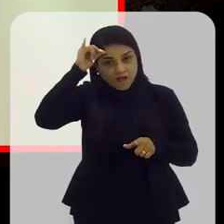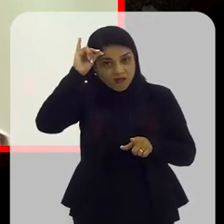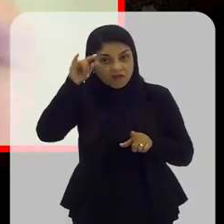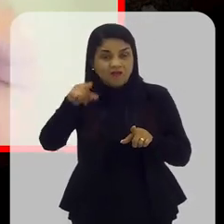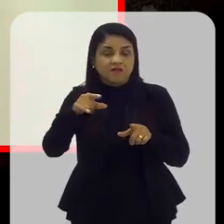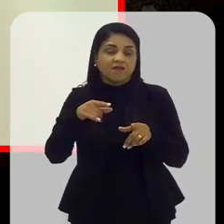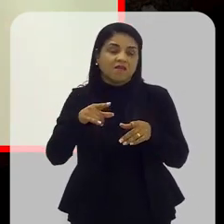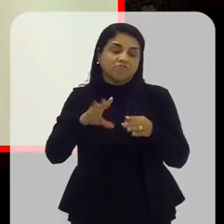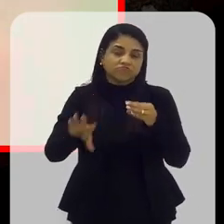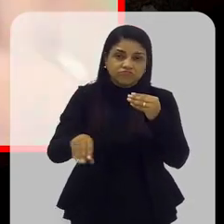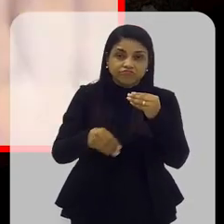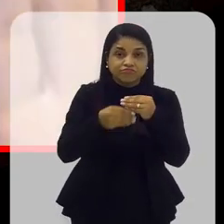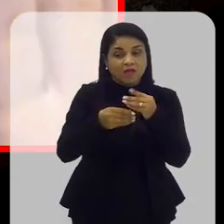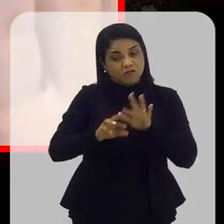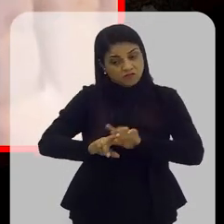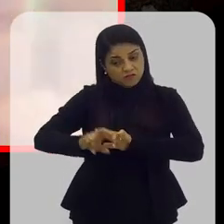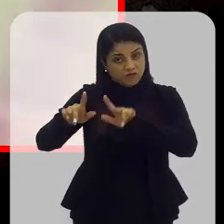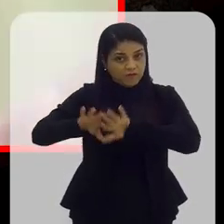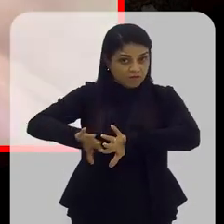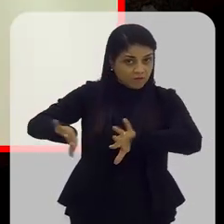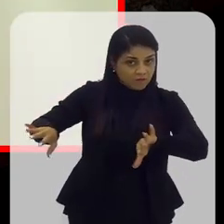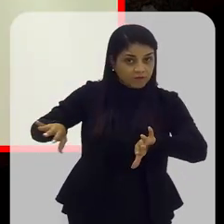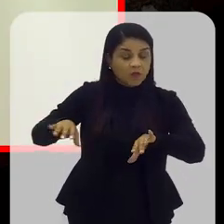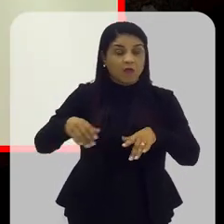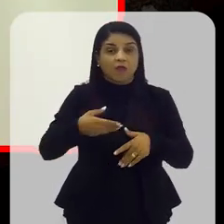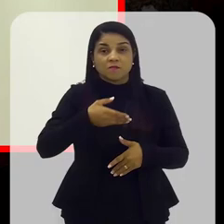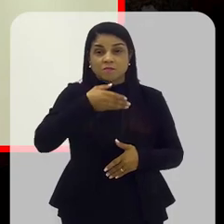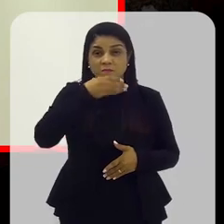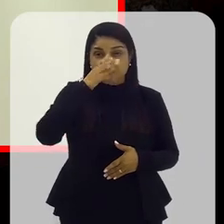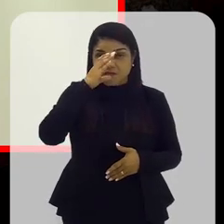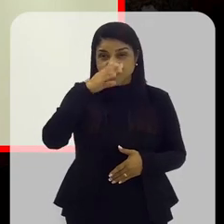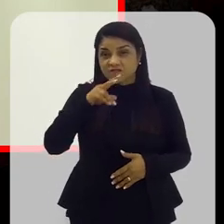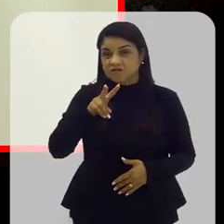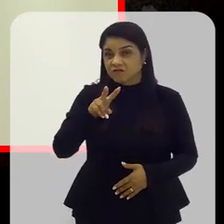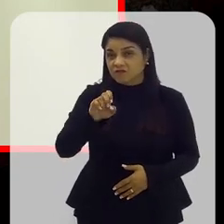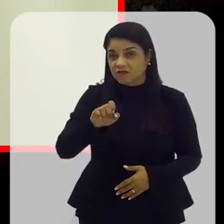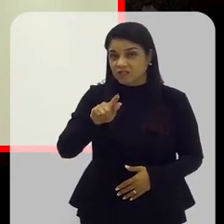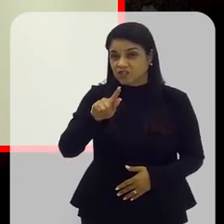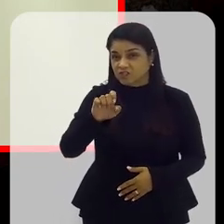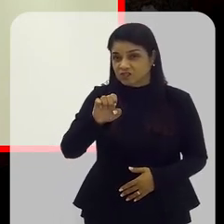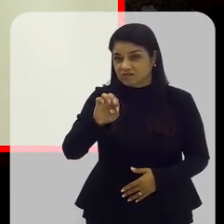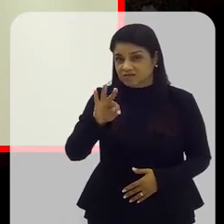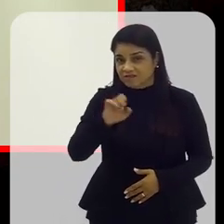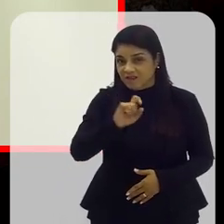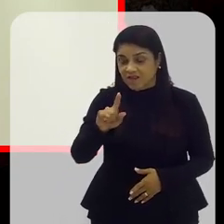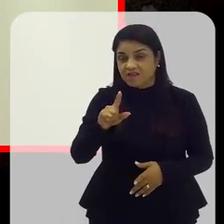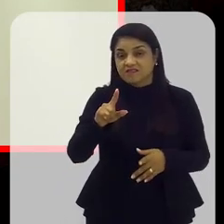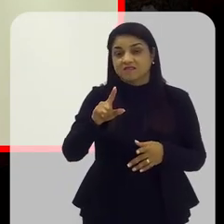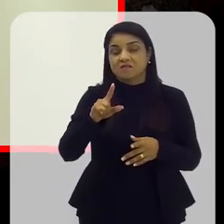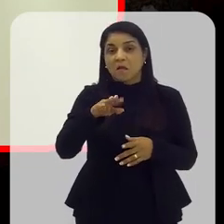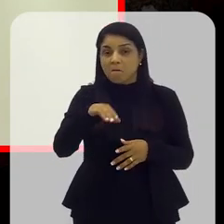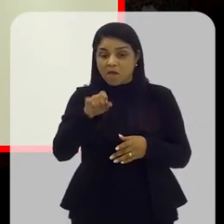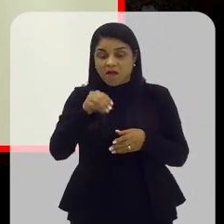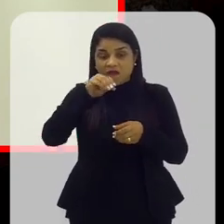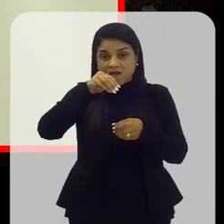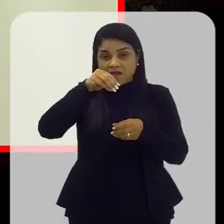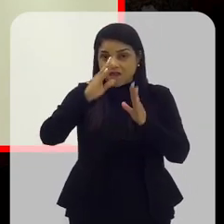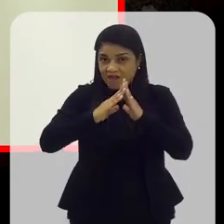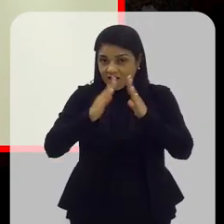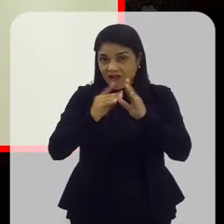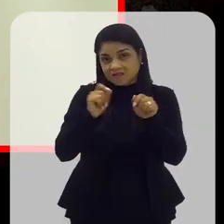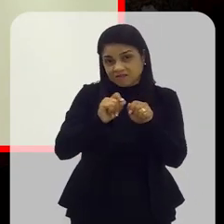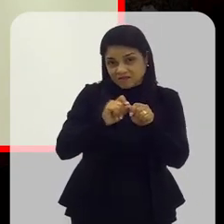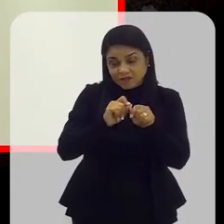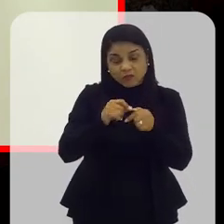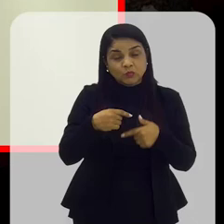zinco, com ferro, isso é outra coisa, mas as bebidas vegetais, que às vezes as mães fazem em casa, essas não têm